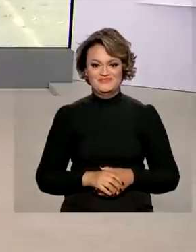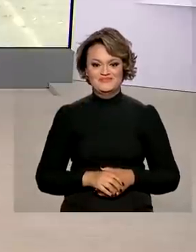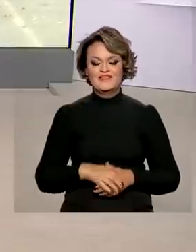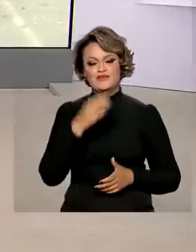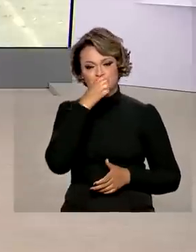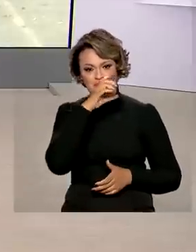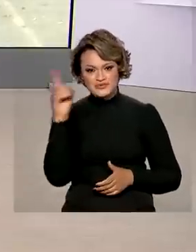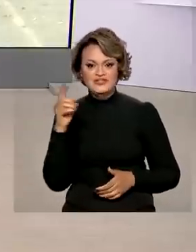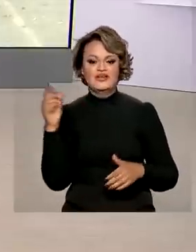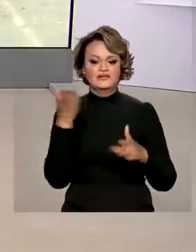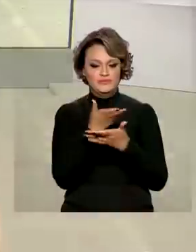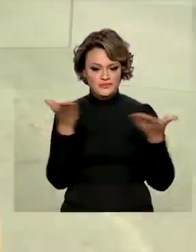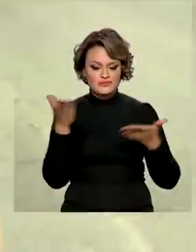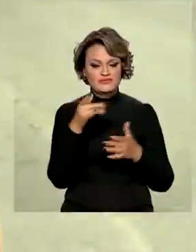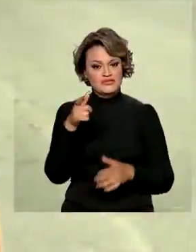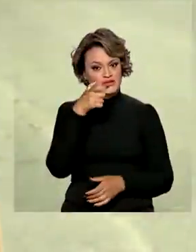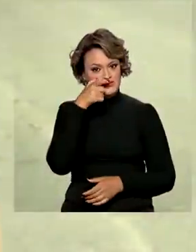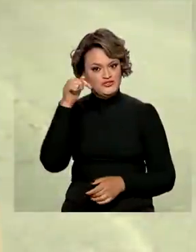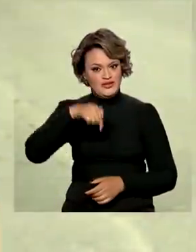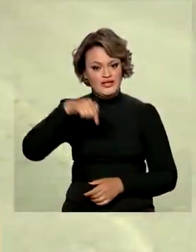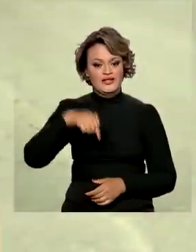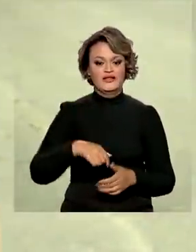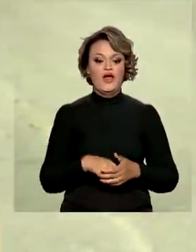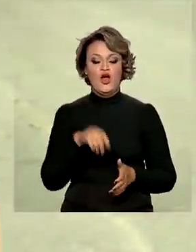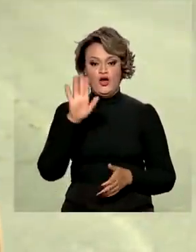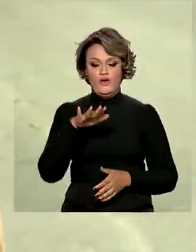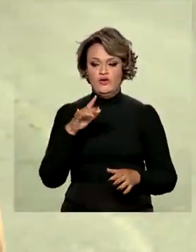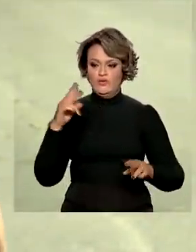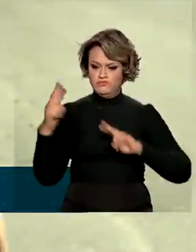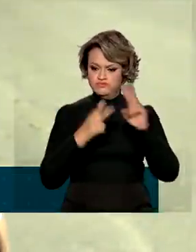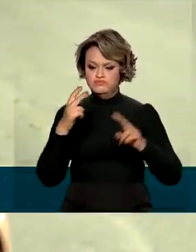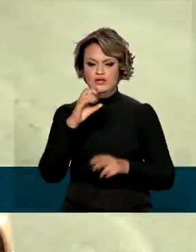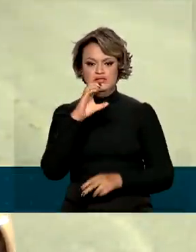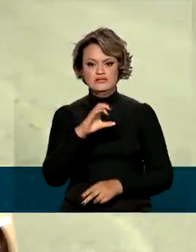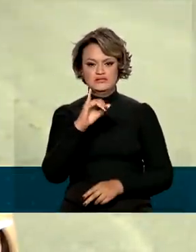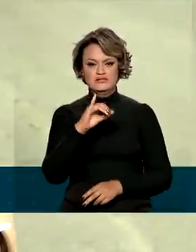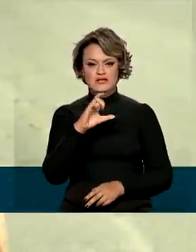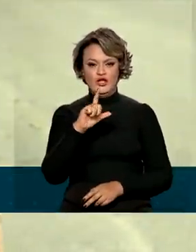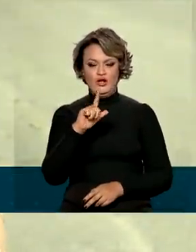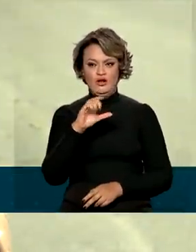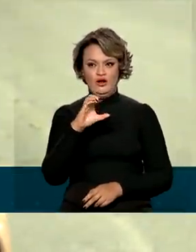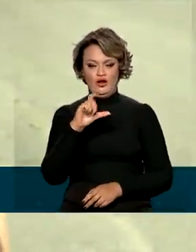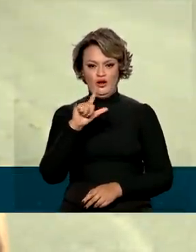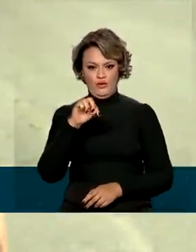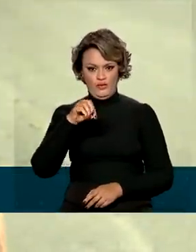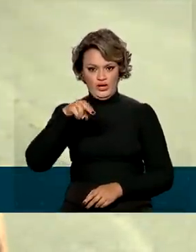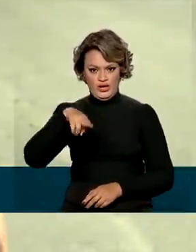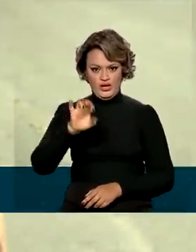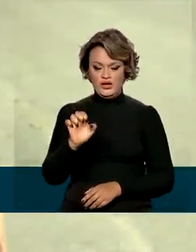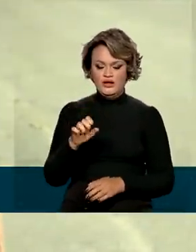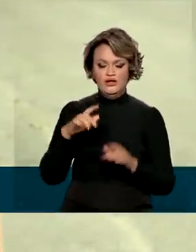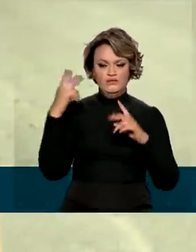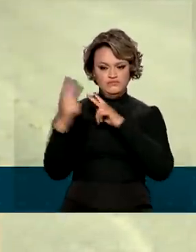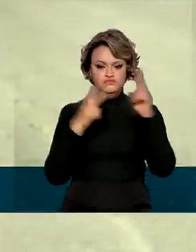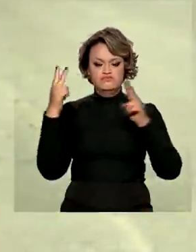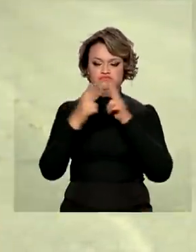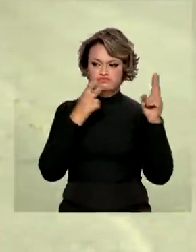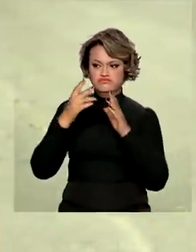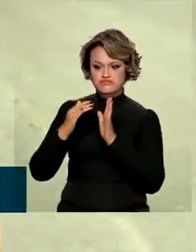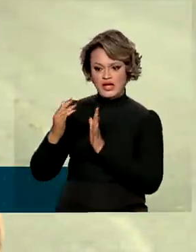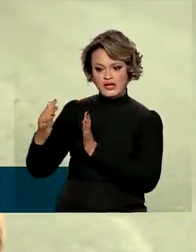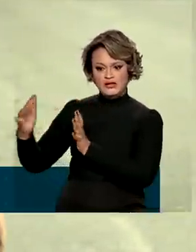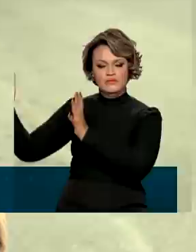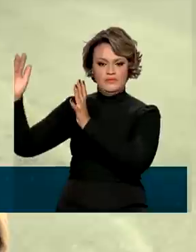Bom dia, bom dia a todos que nos acompanha. Olha só, o ciclone subtropical Iaquecã, aos poucos, está se afastando do litoral